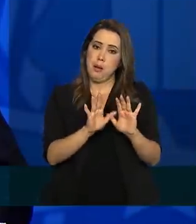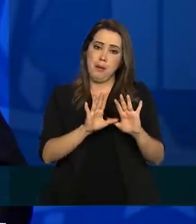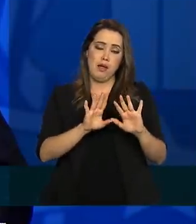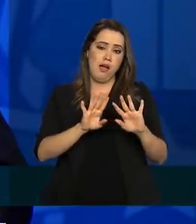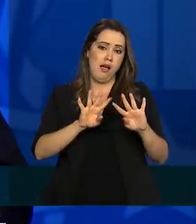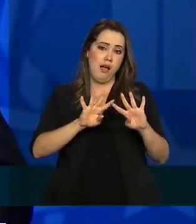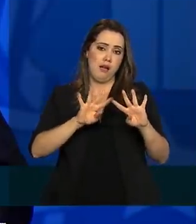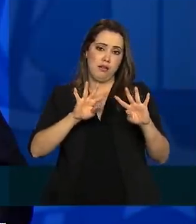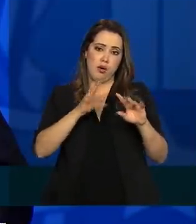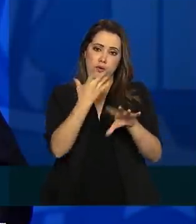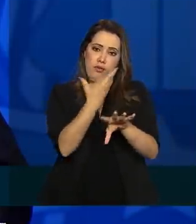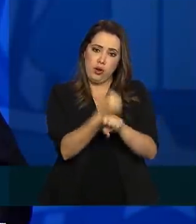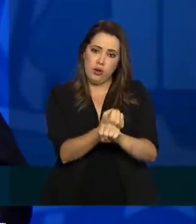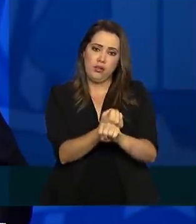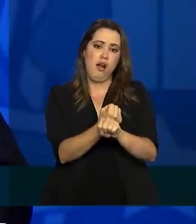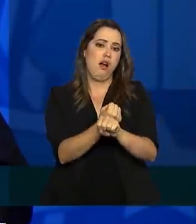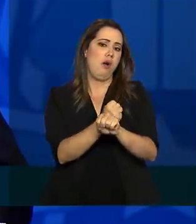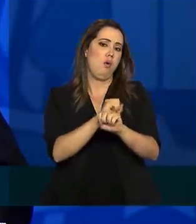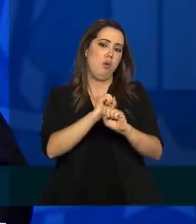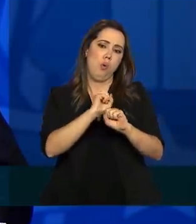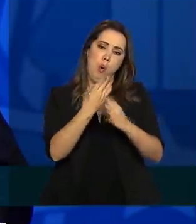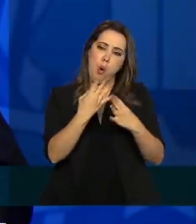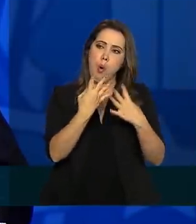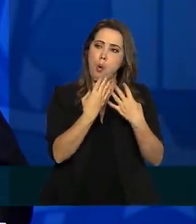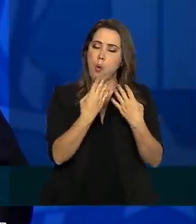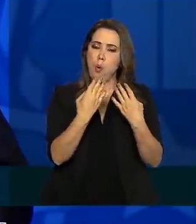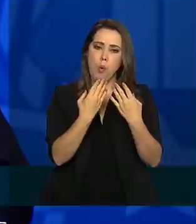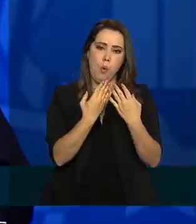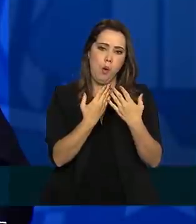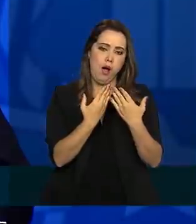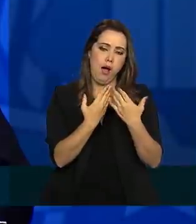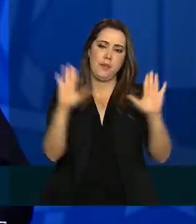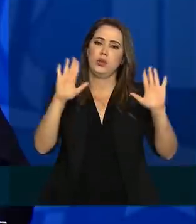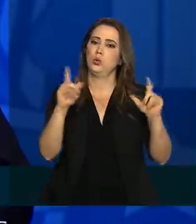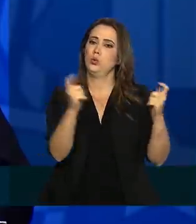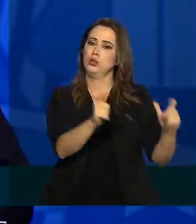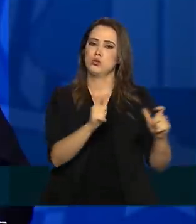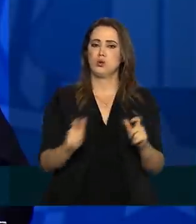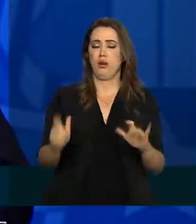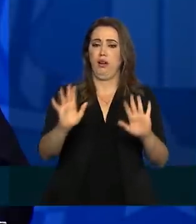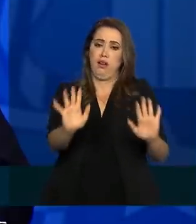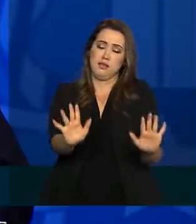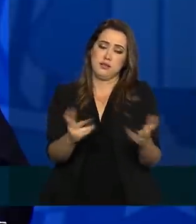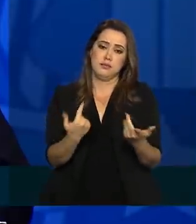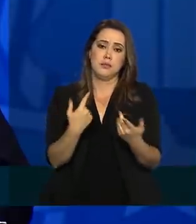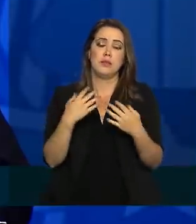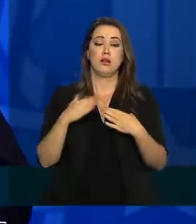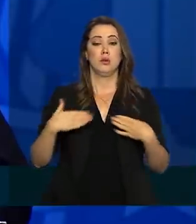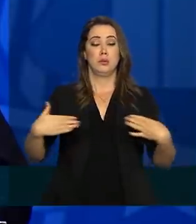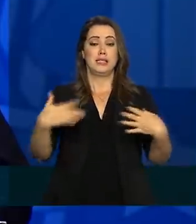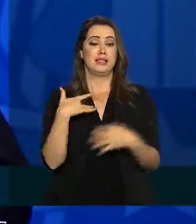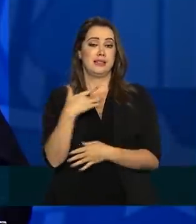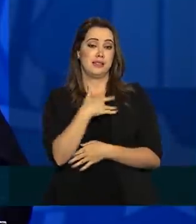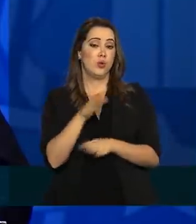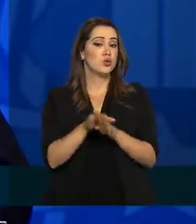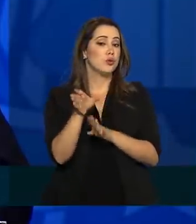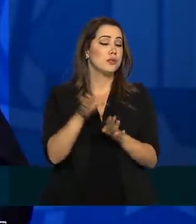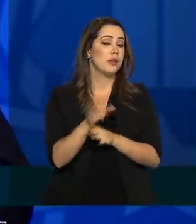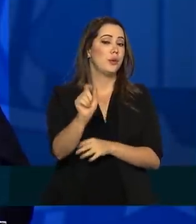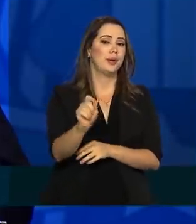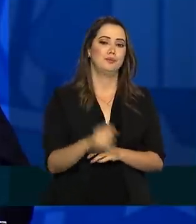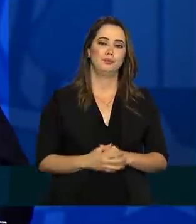ou menor flexibilização de distanciamento social. A principal recomendação do Ministério é que tudo isso seja